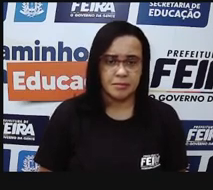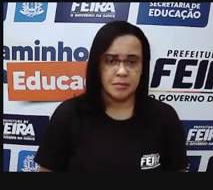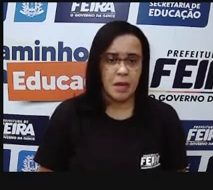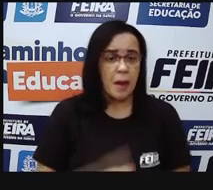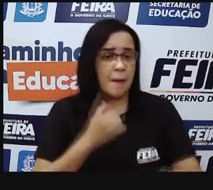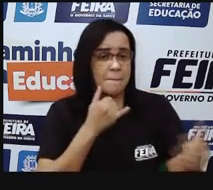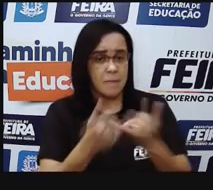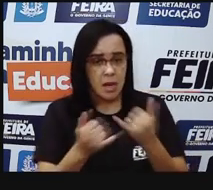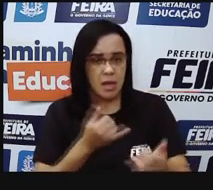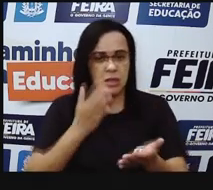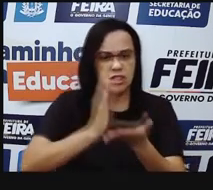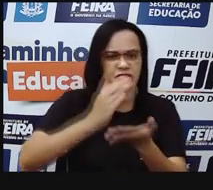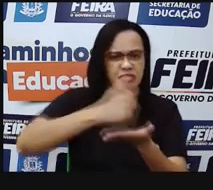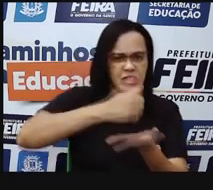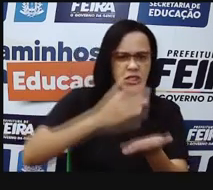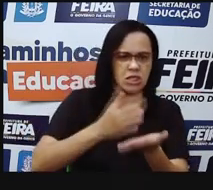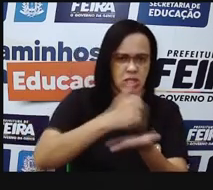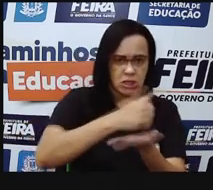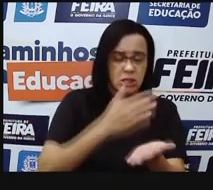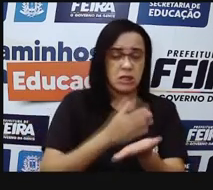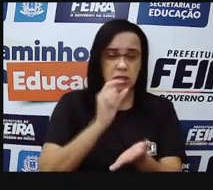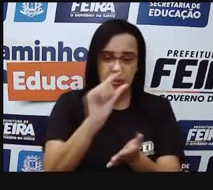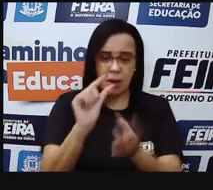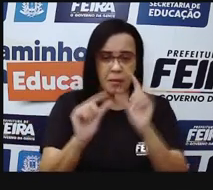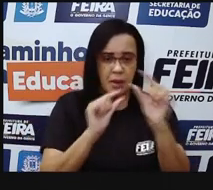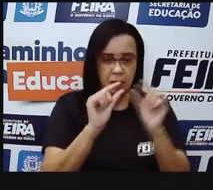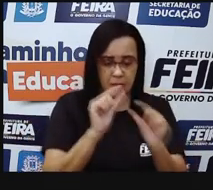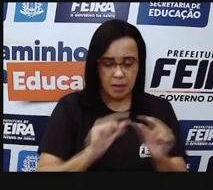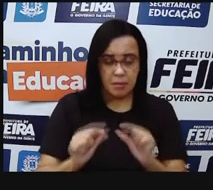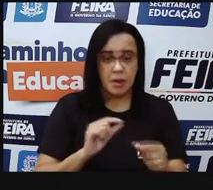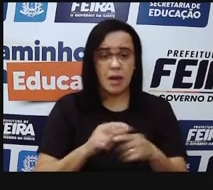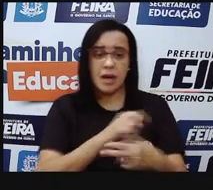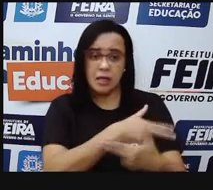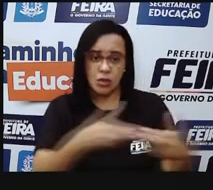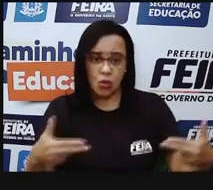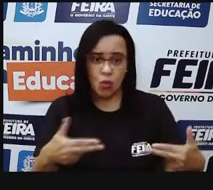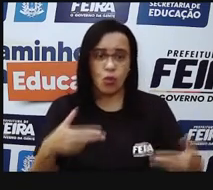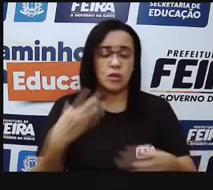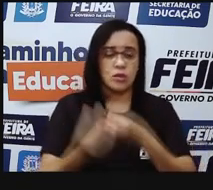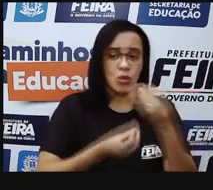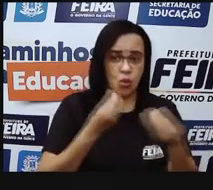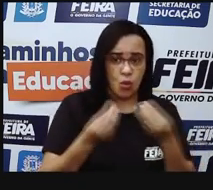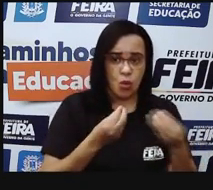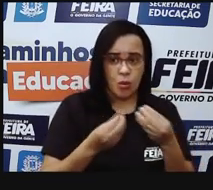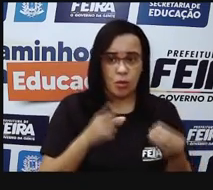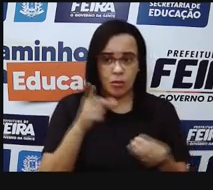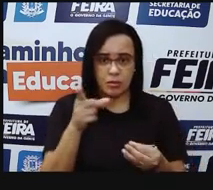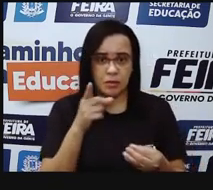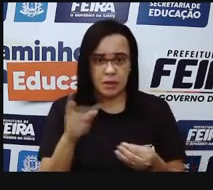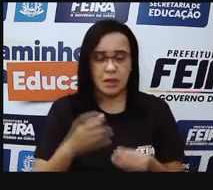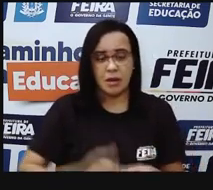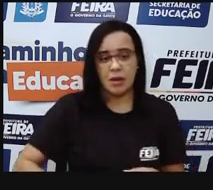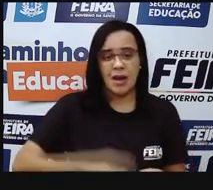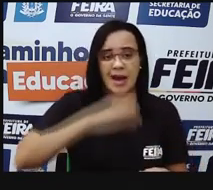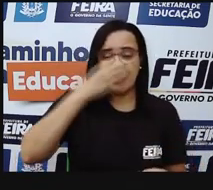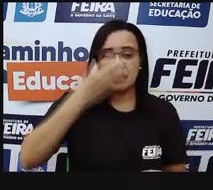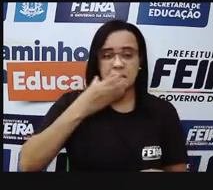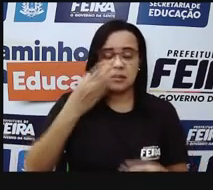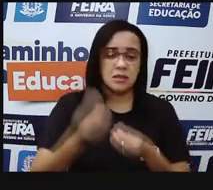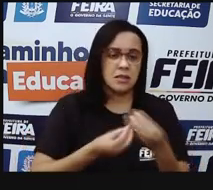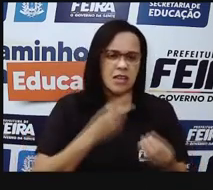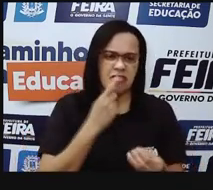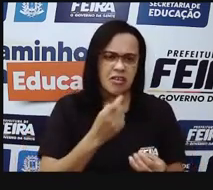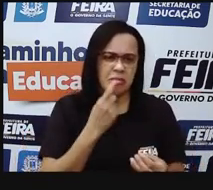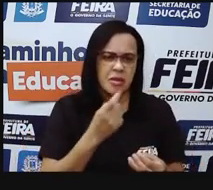partes menores. E aí, os objetos, como, por exemplo, essa maçã, né, como é que eu sei que ela é vermelha?